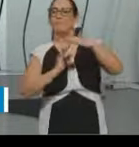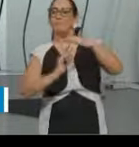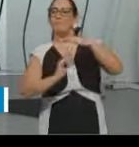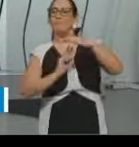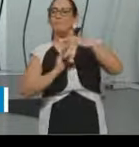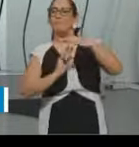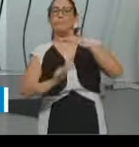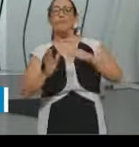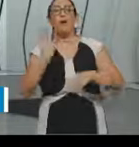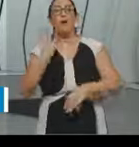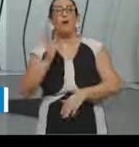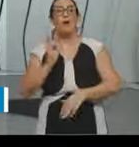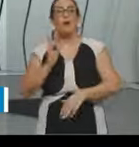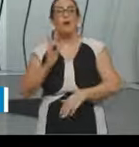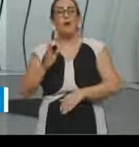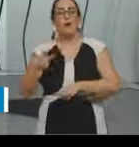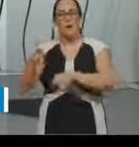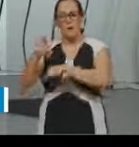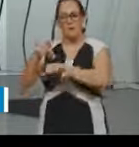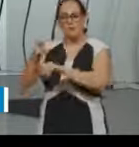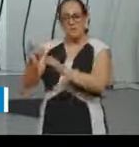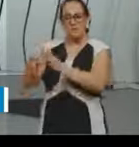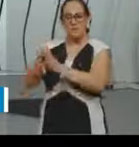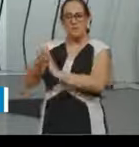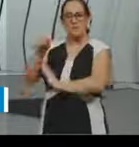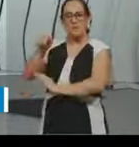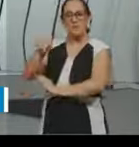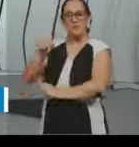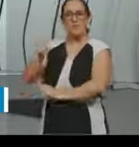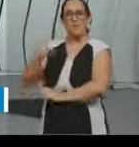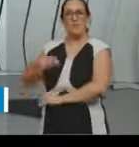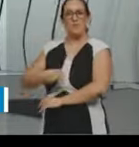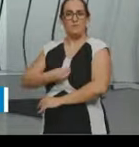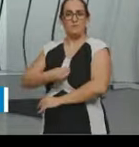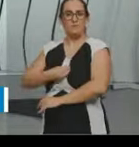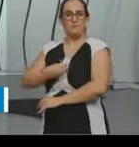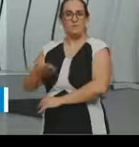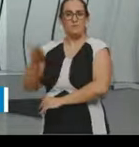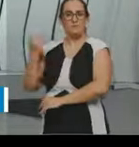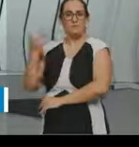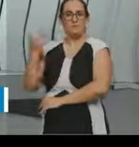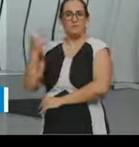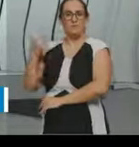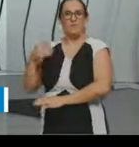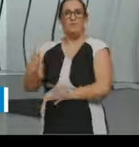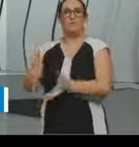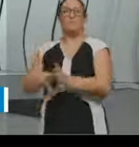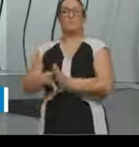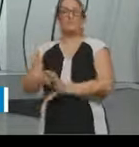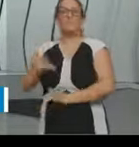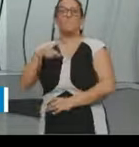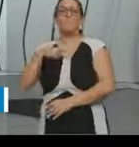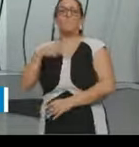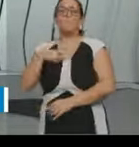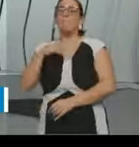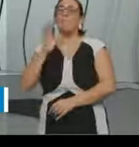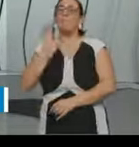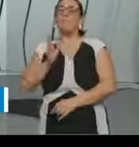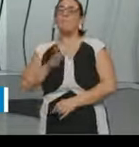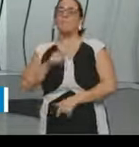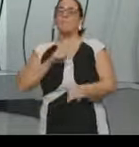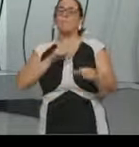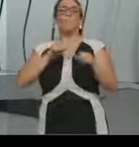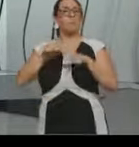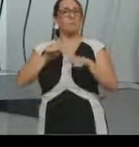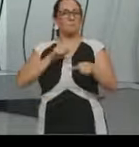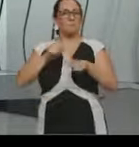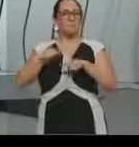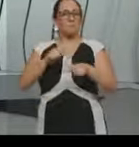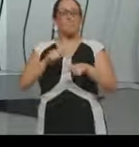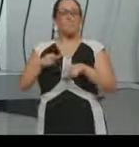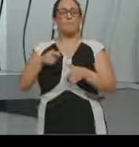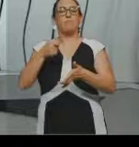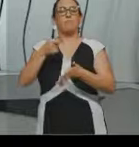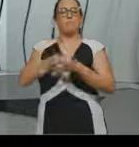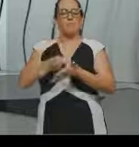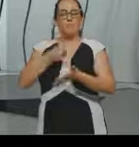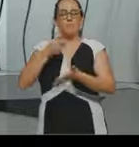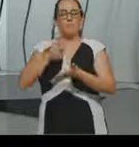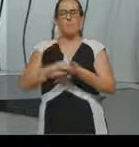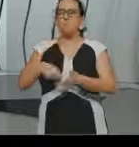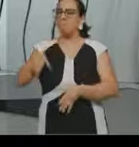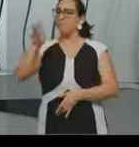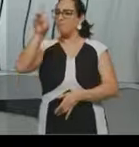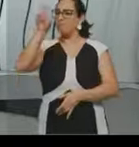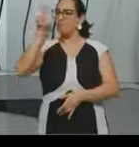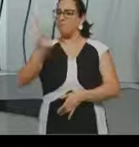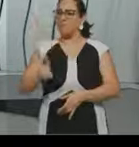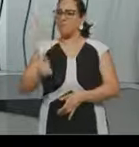assalariado, já conheciam aí um sistema, até mesmo de luta por direitos, né, mais ampliado, vamos pensar assim, na